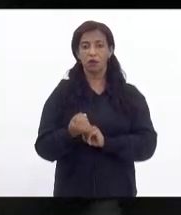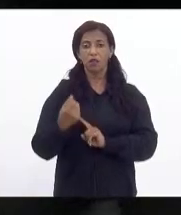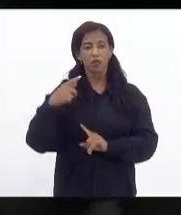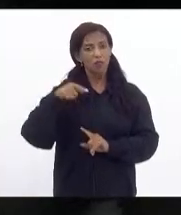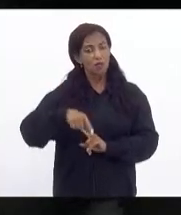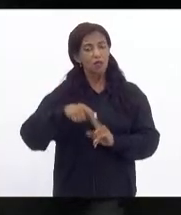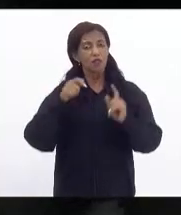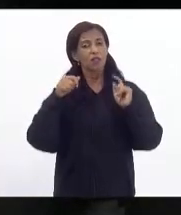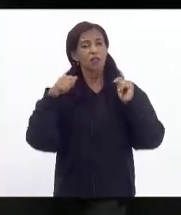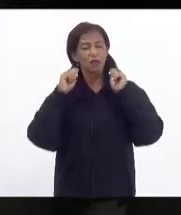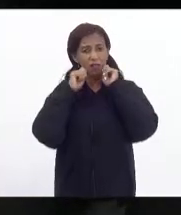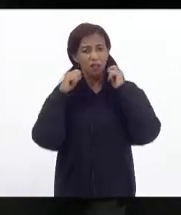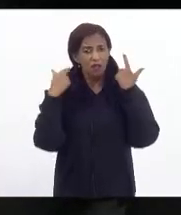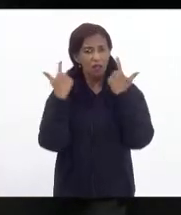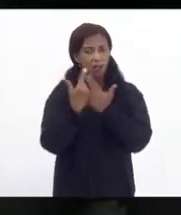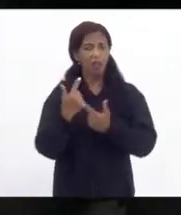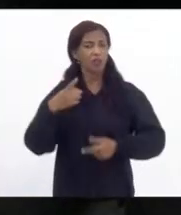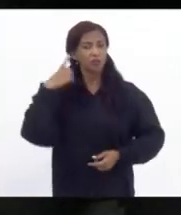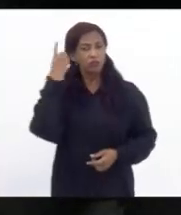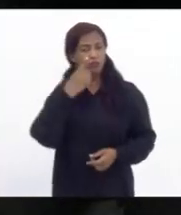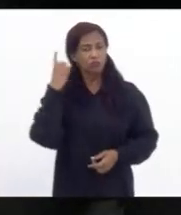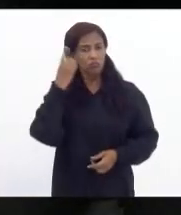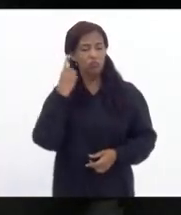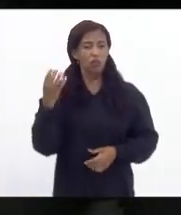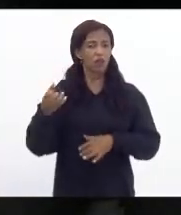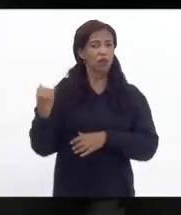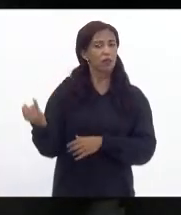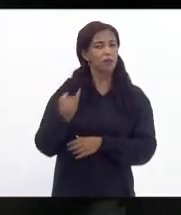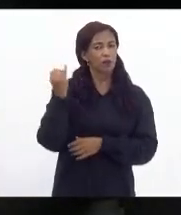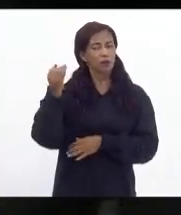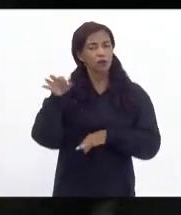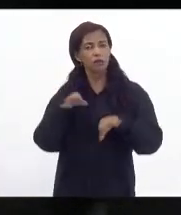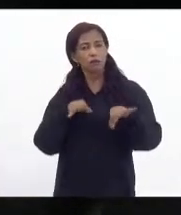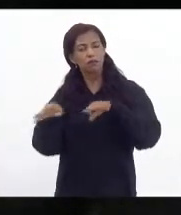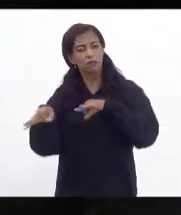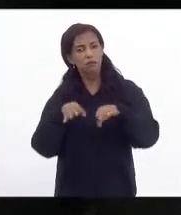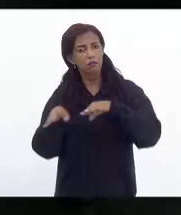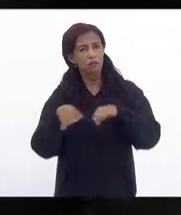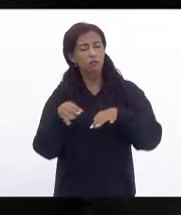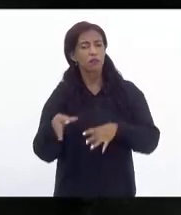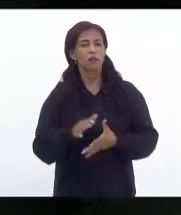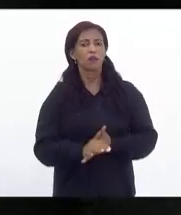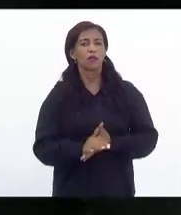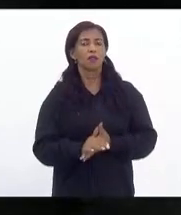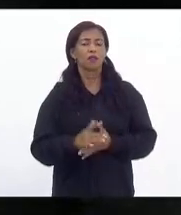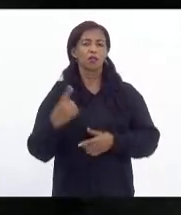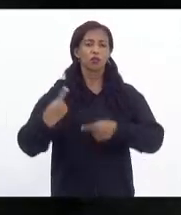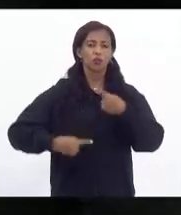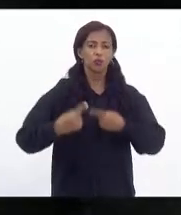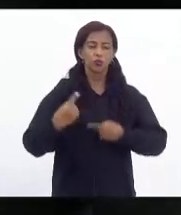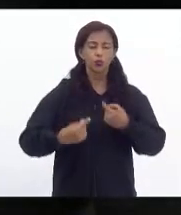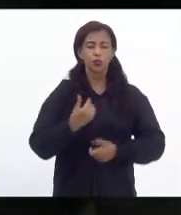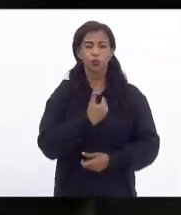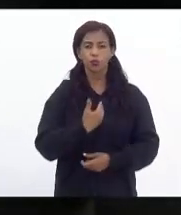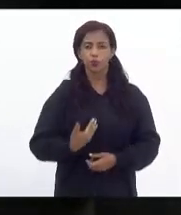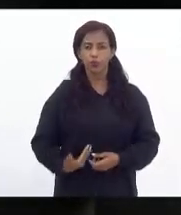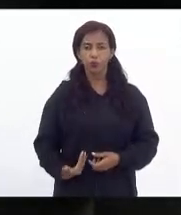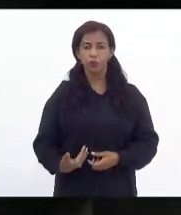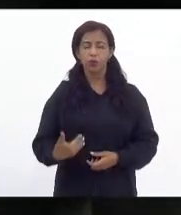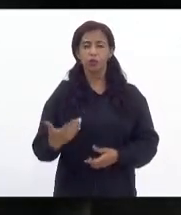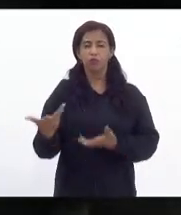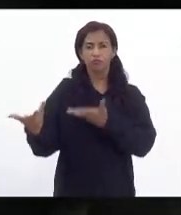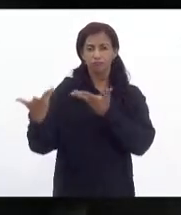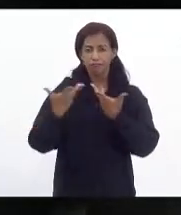parlamentares para a importância dos mecanismos de efetivação das políticas públicas de